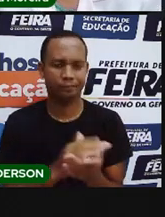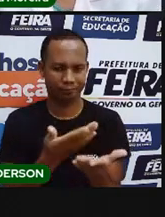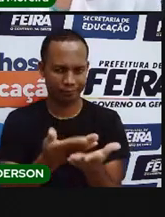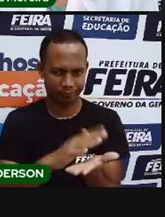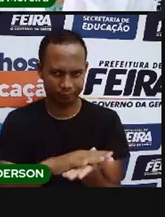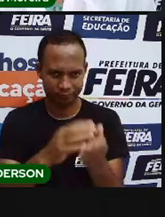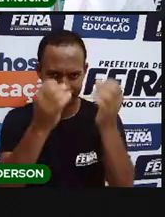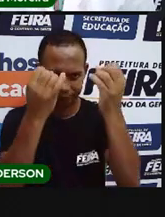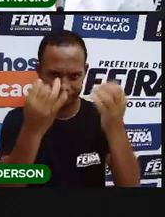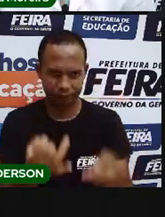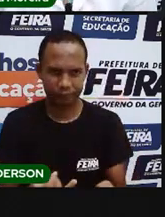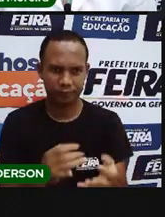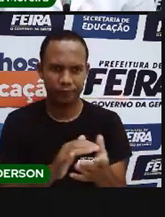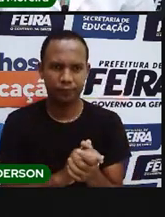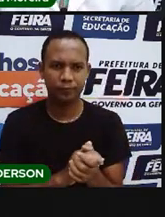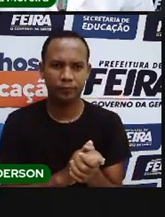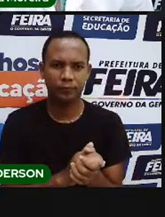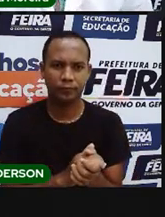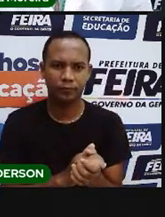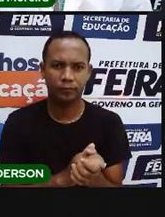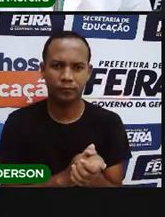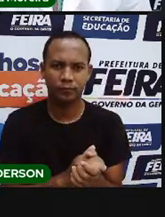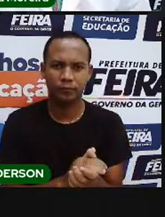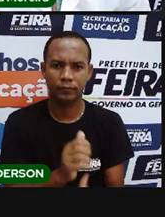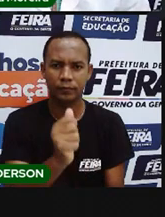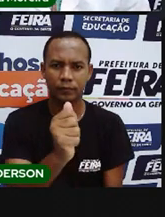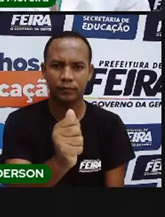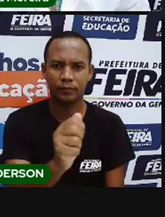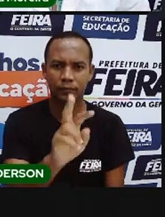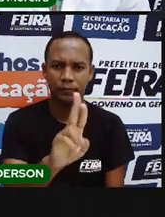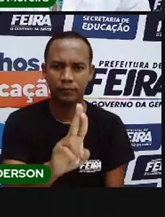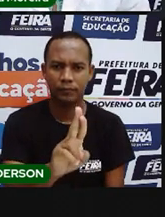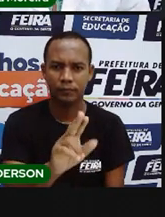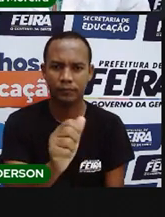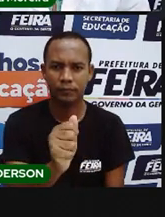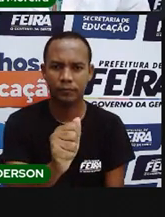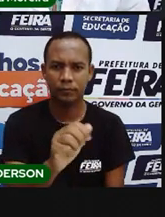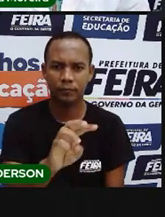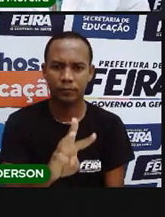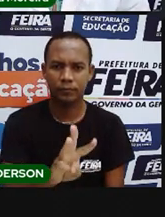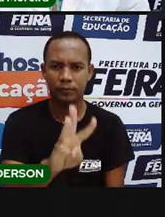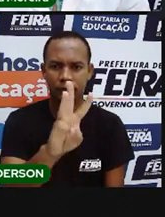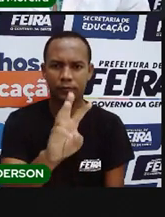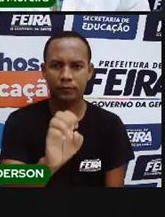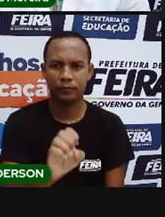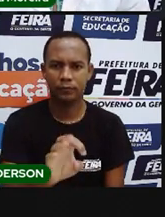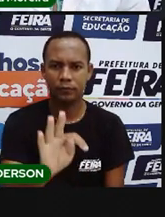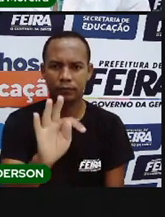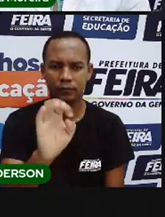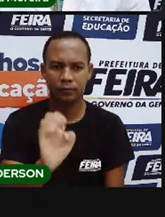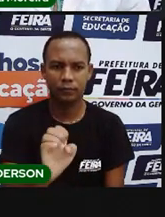né? Na tradução, na Ará, Uepê, Avá,